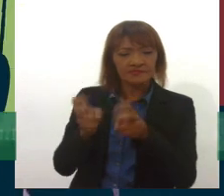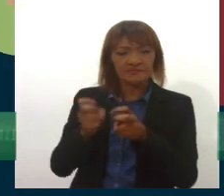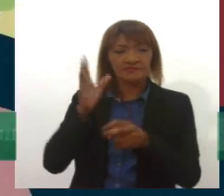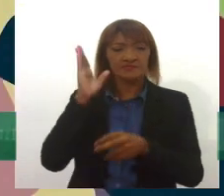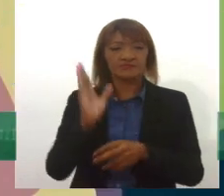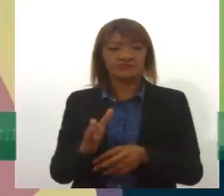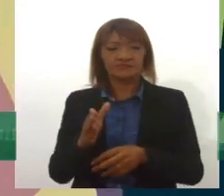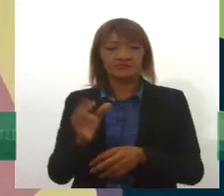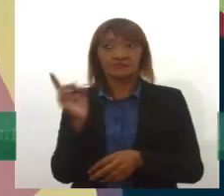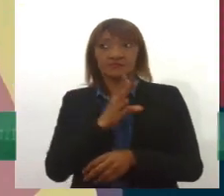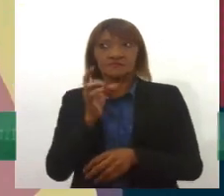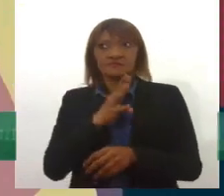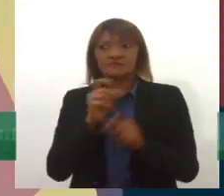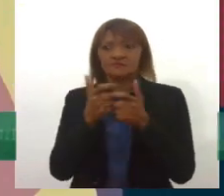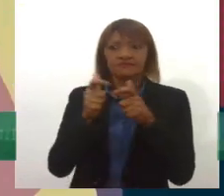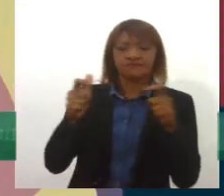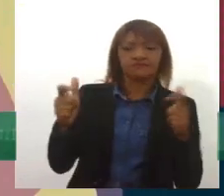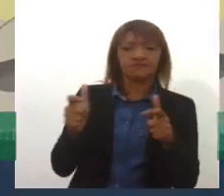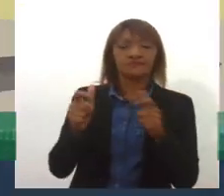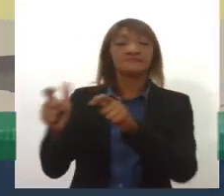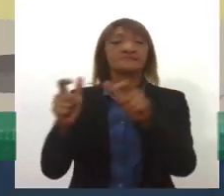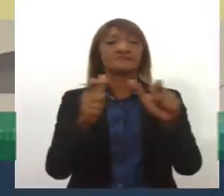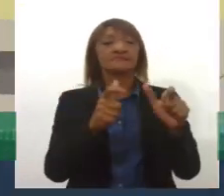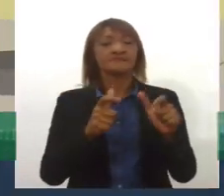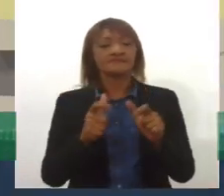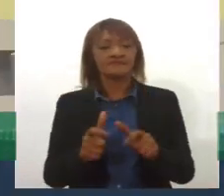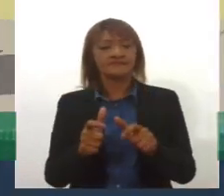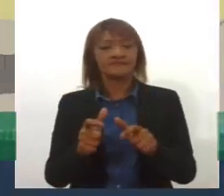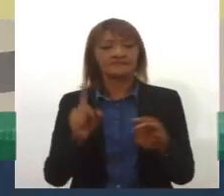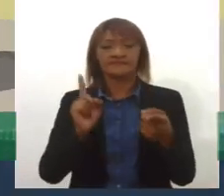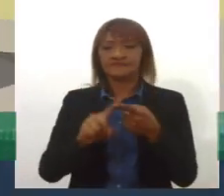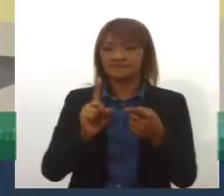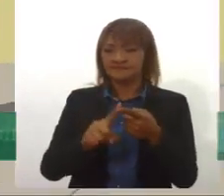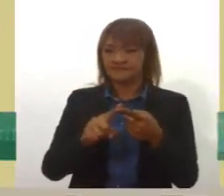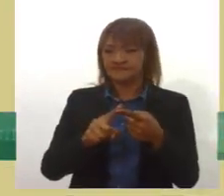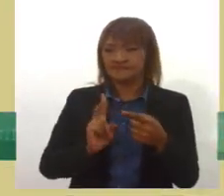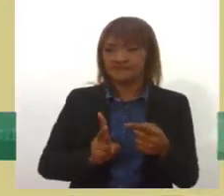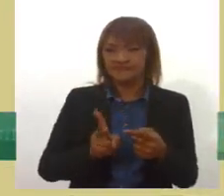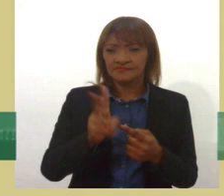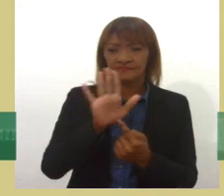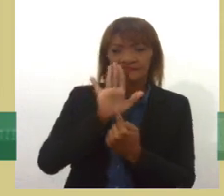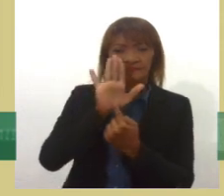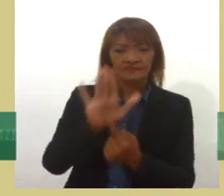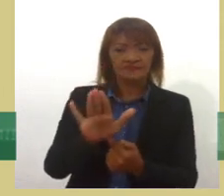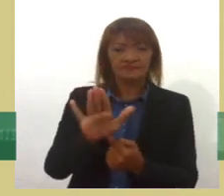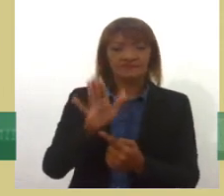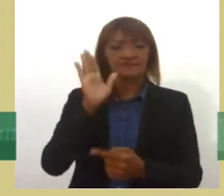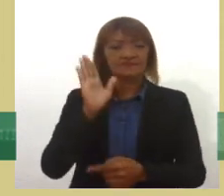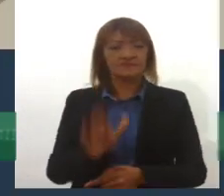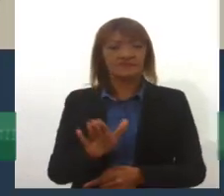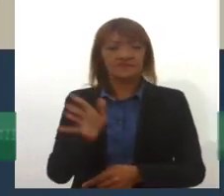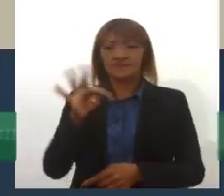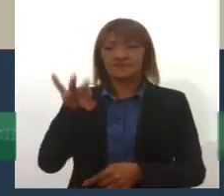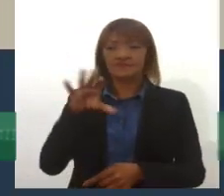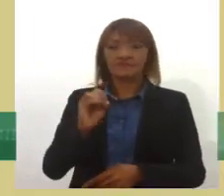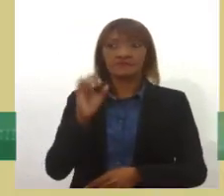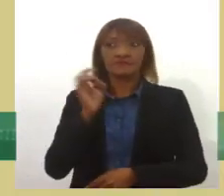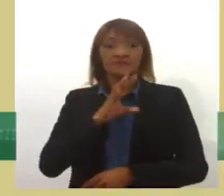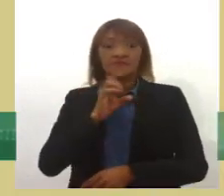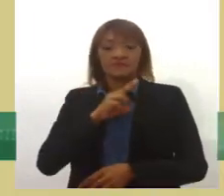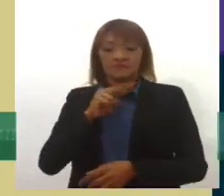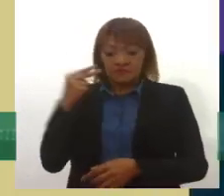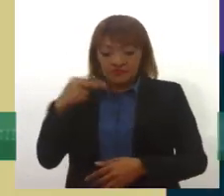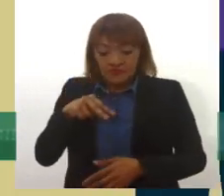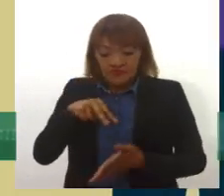medo de multidões e espaços públicos. Entre as mais comuns estão a tripofobia, que é o medo de buracos.